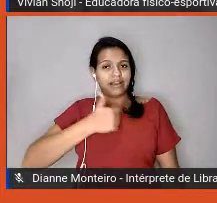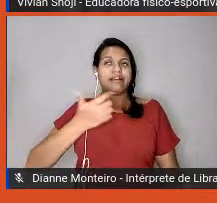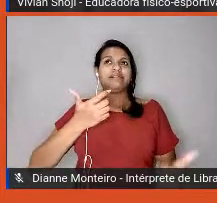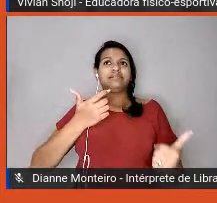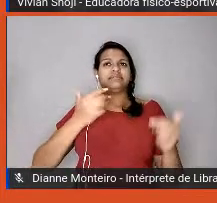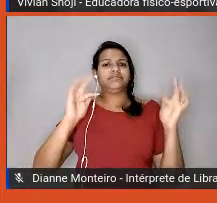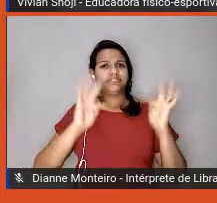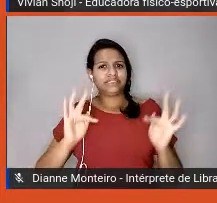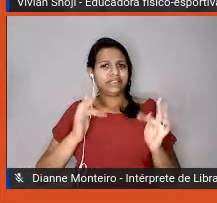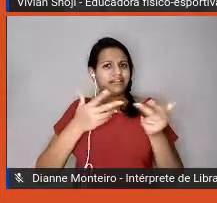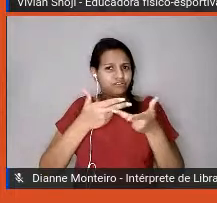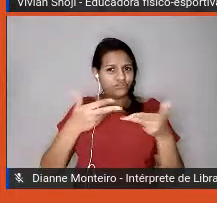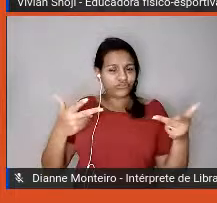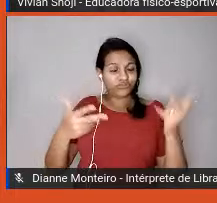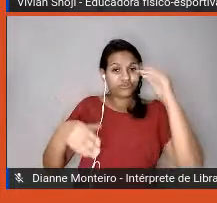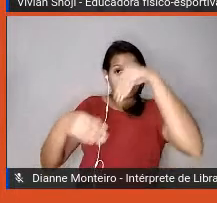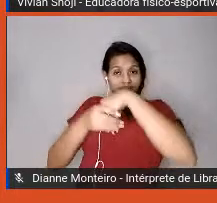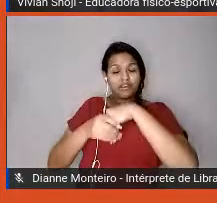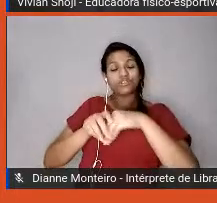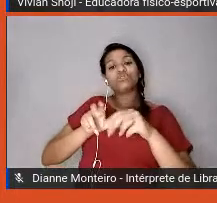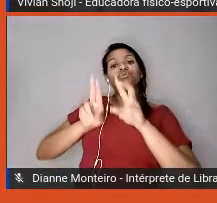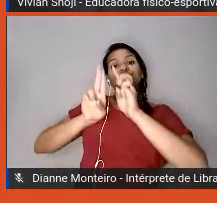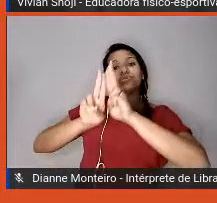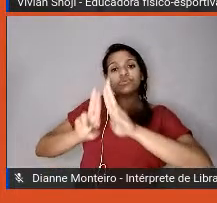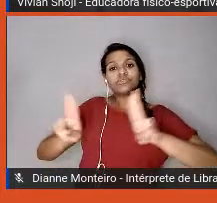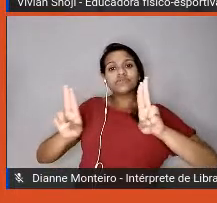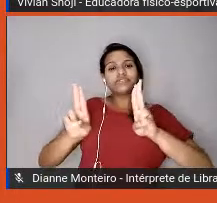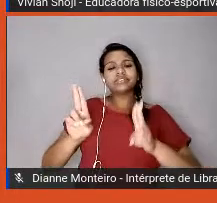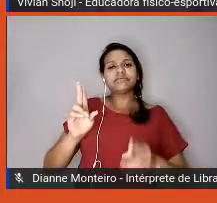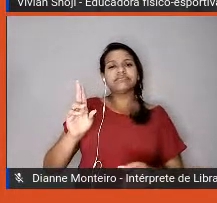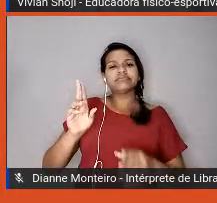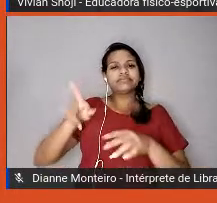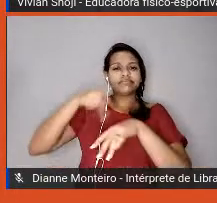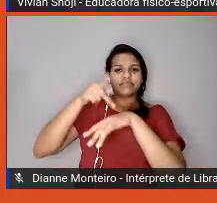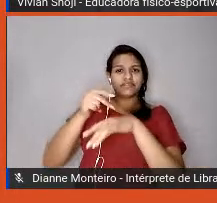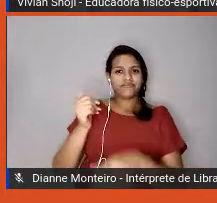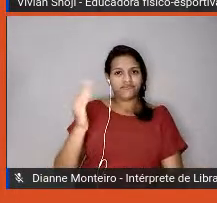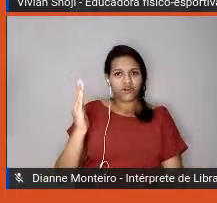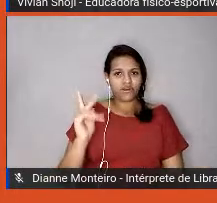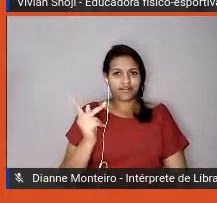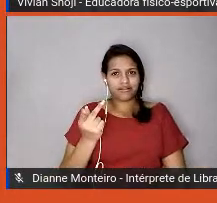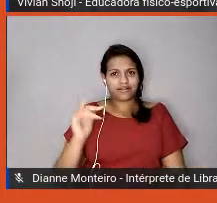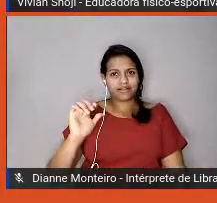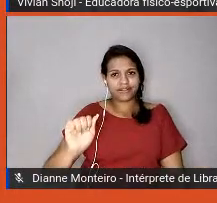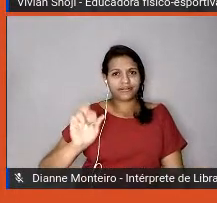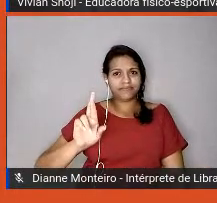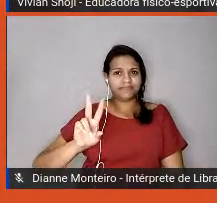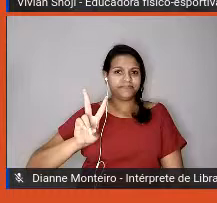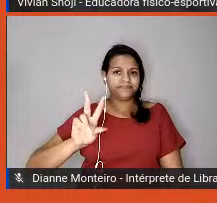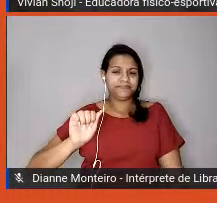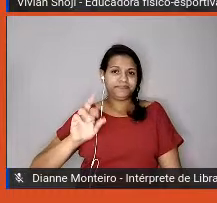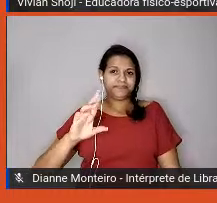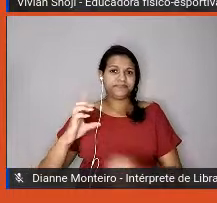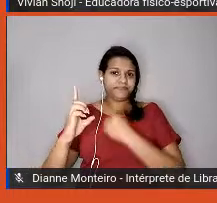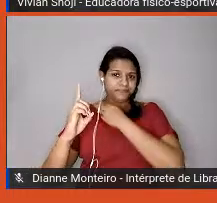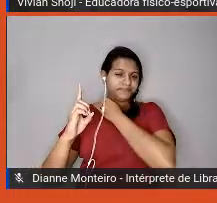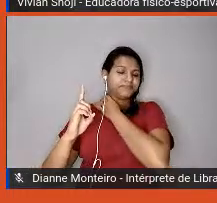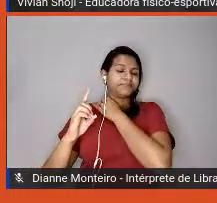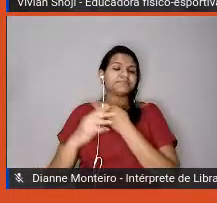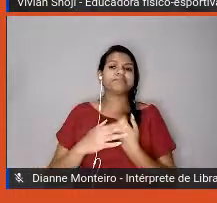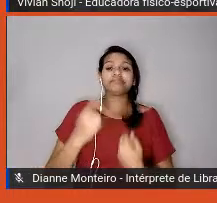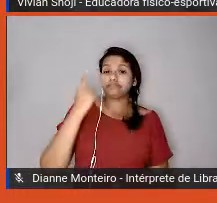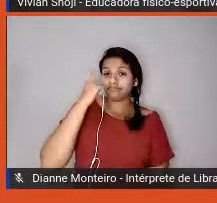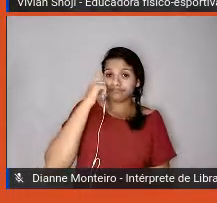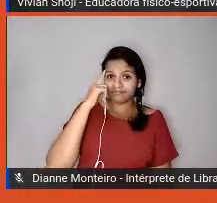exemplo, né? Mas, ok, considerando essa importância, o quanto o mercado